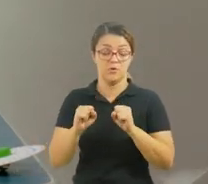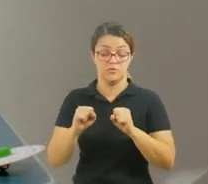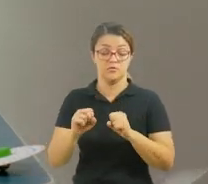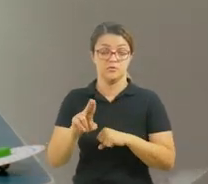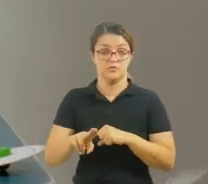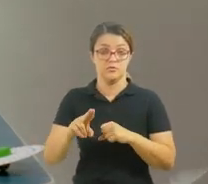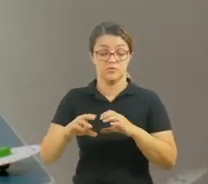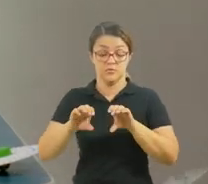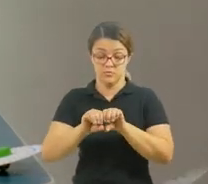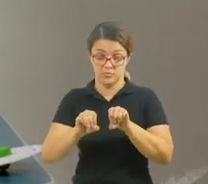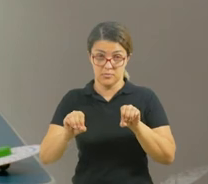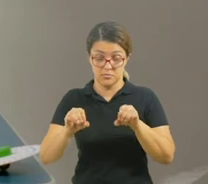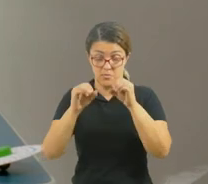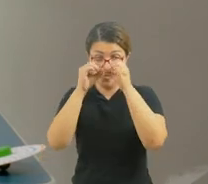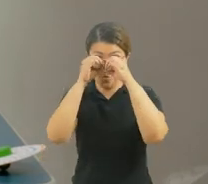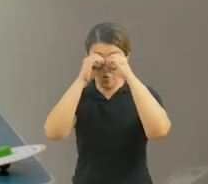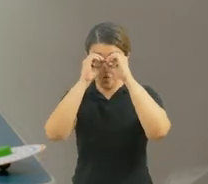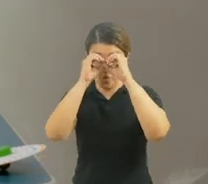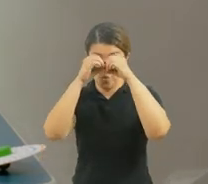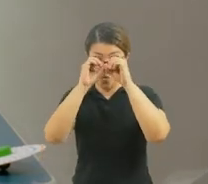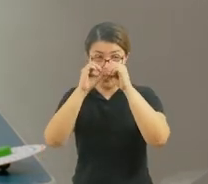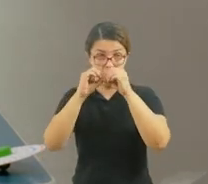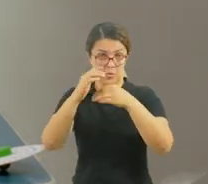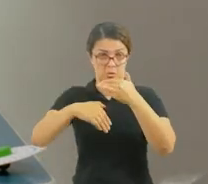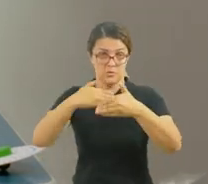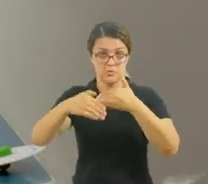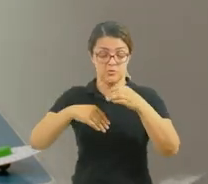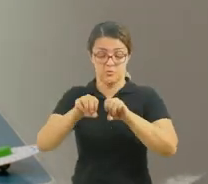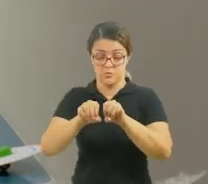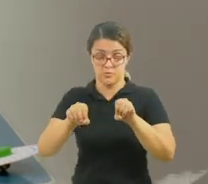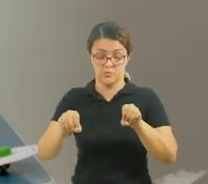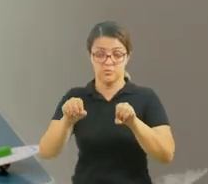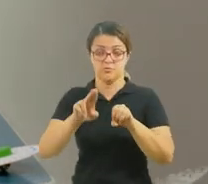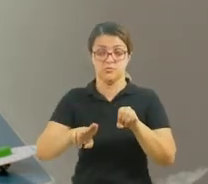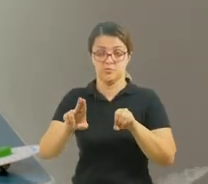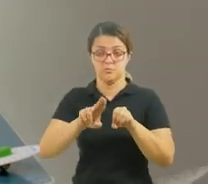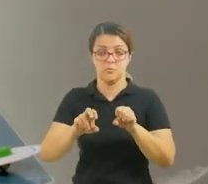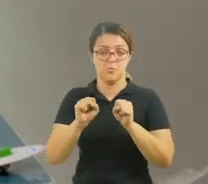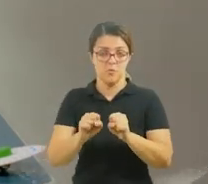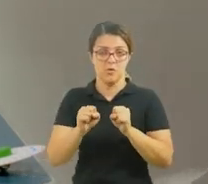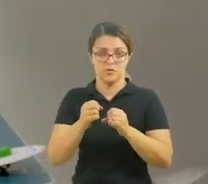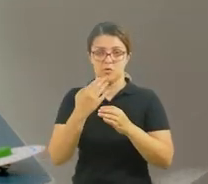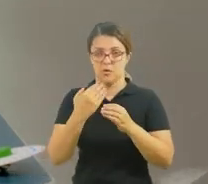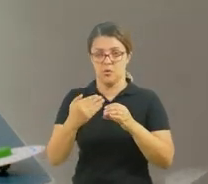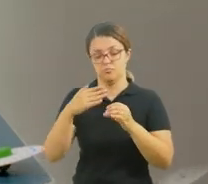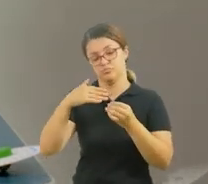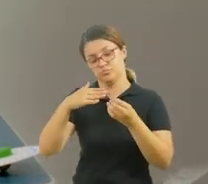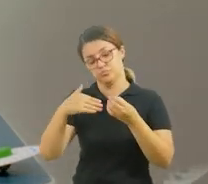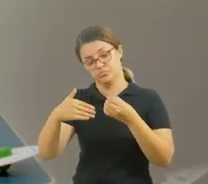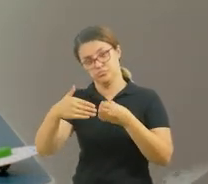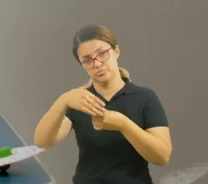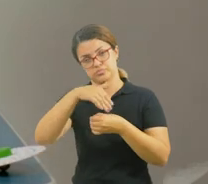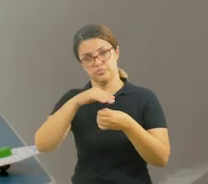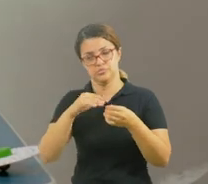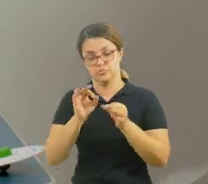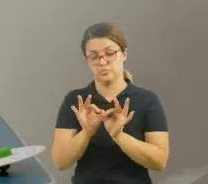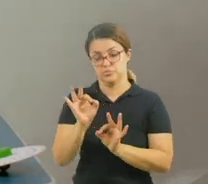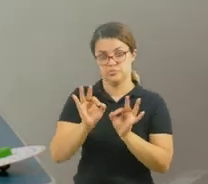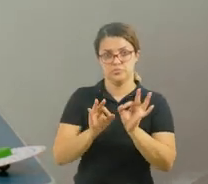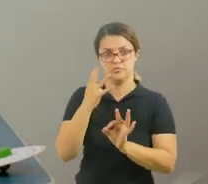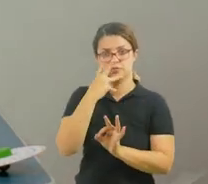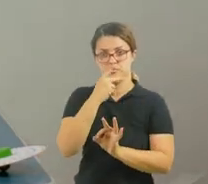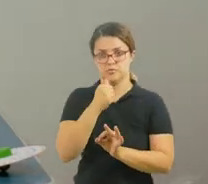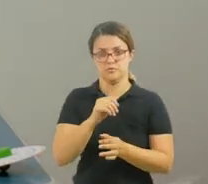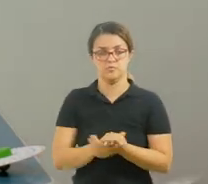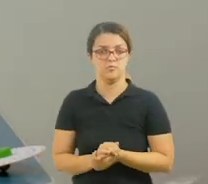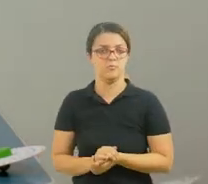binóculo usando dois rolinhos de papel higiênico, tá? Podem pintar, colocar, fazer bem bonito.